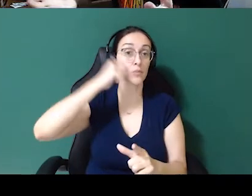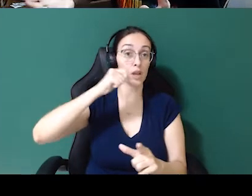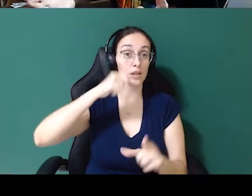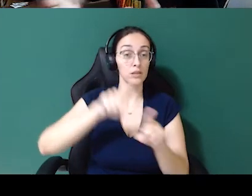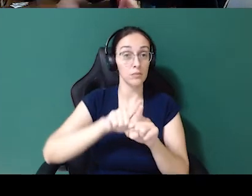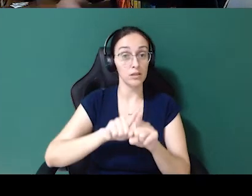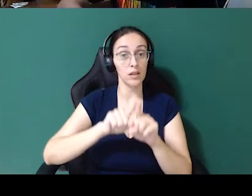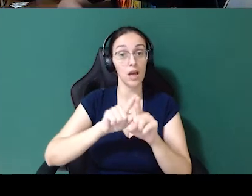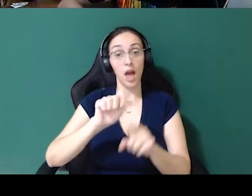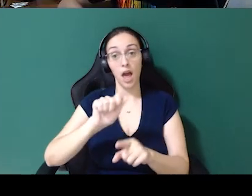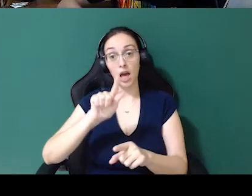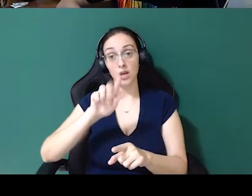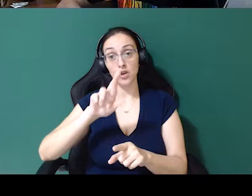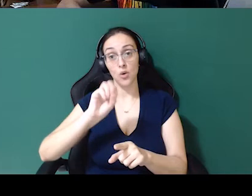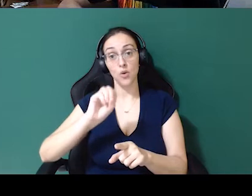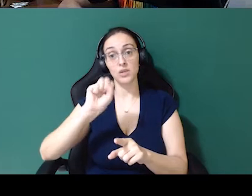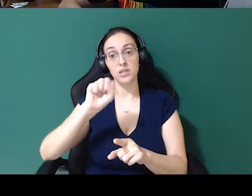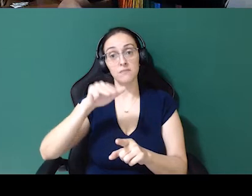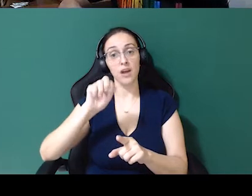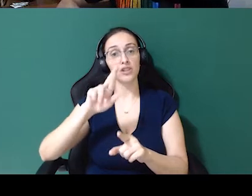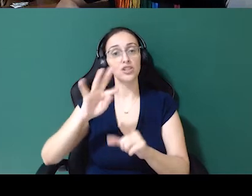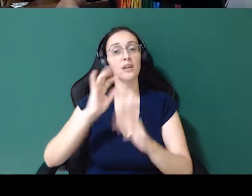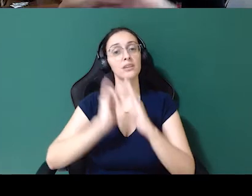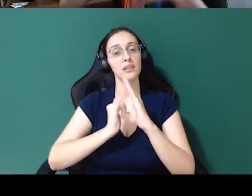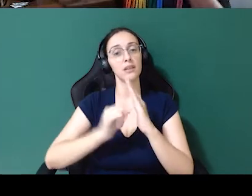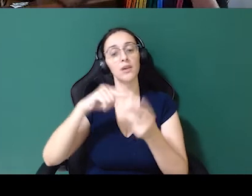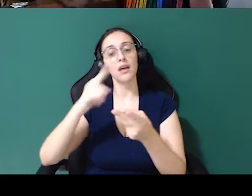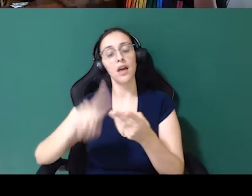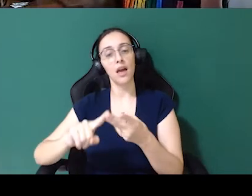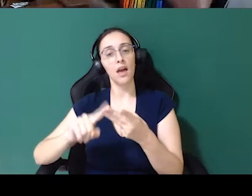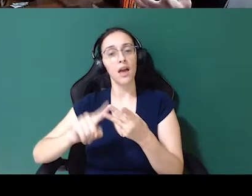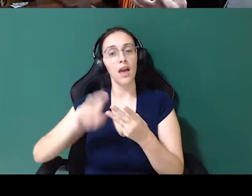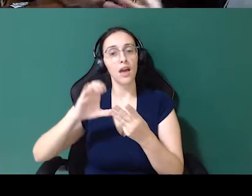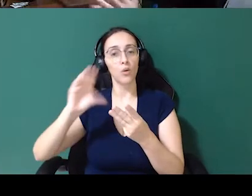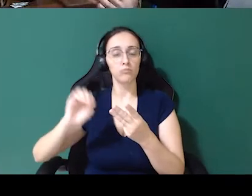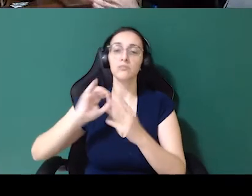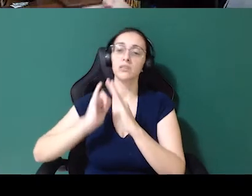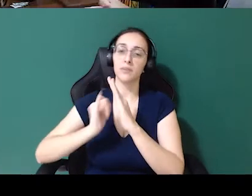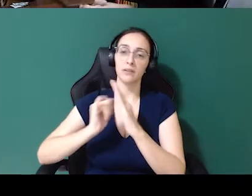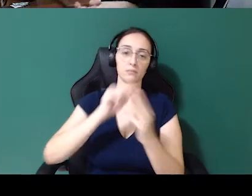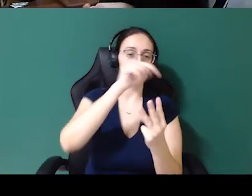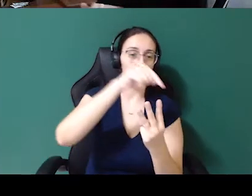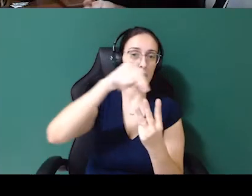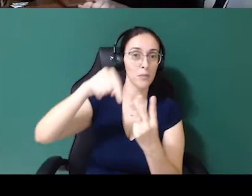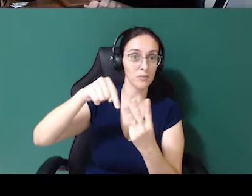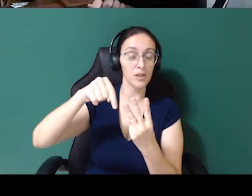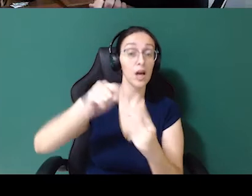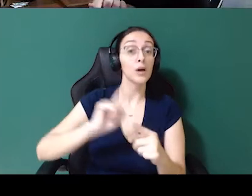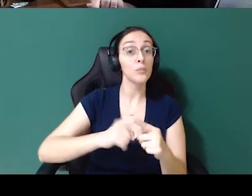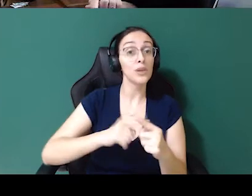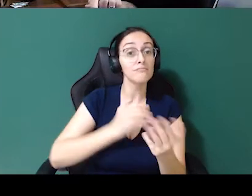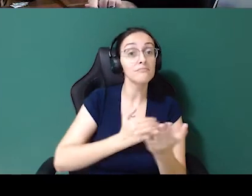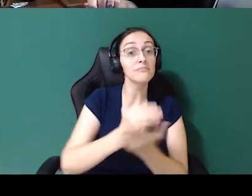A AgroSmart, que é uma startup, e a Egro, que é outra startup. Então, a pior, a gente só achou esses três. Tudo começou porque a gente queria fazer